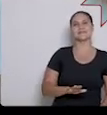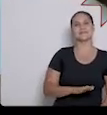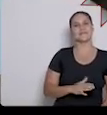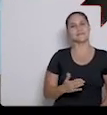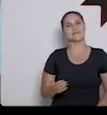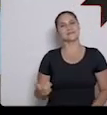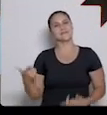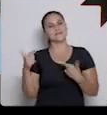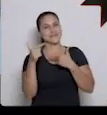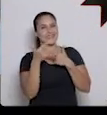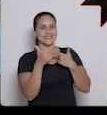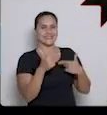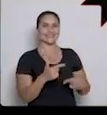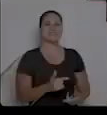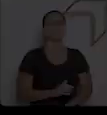editing